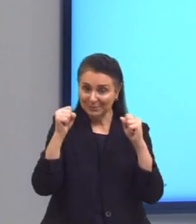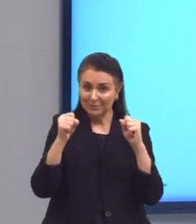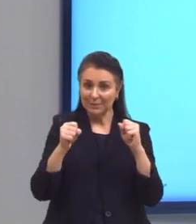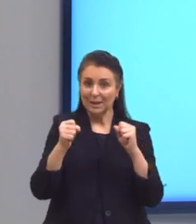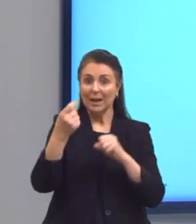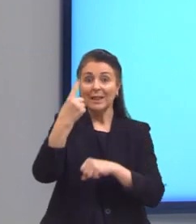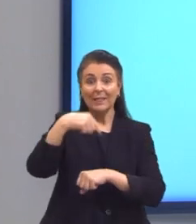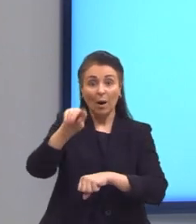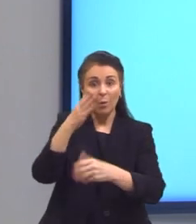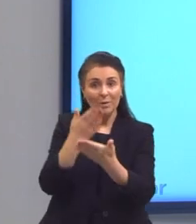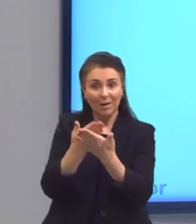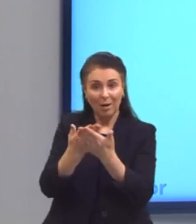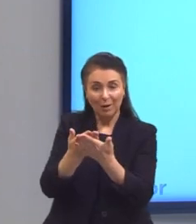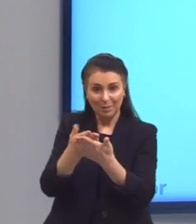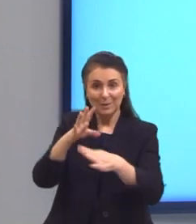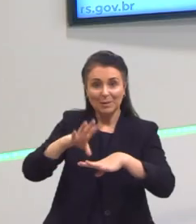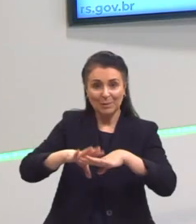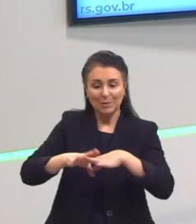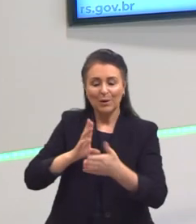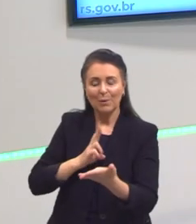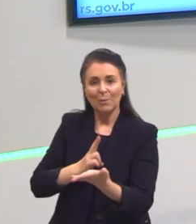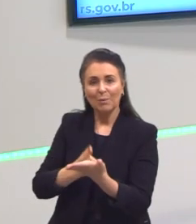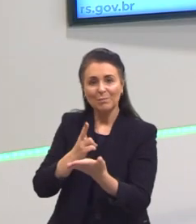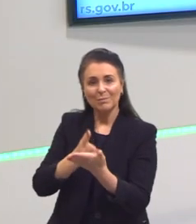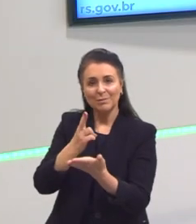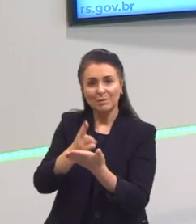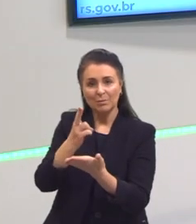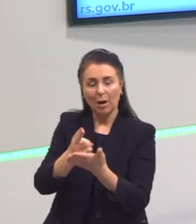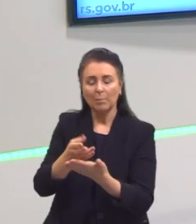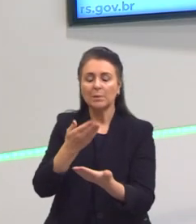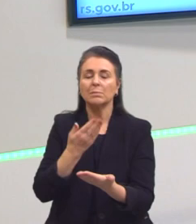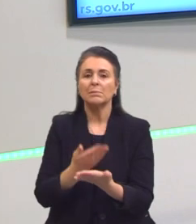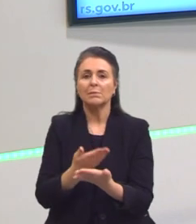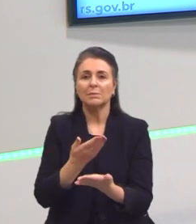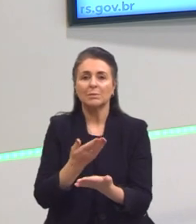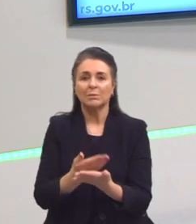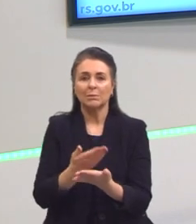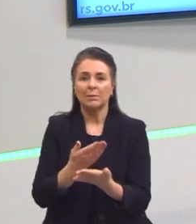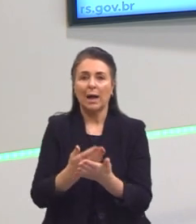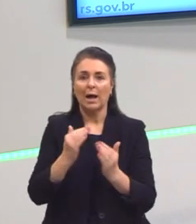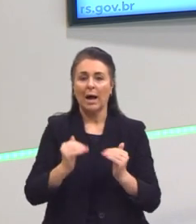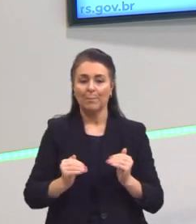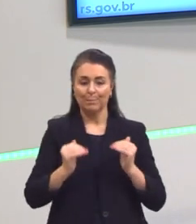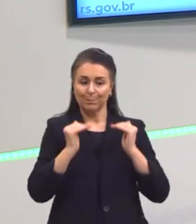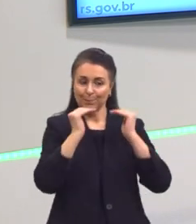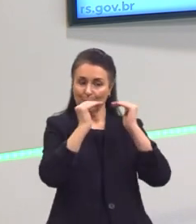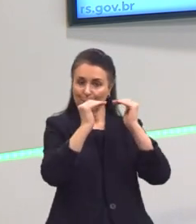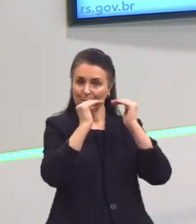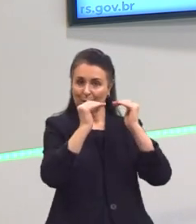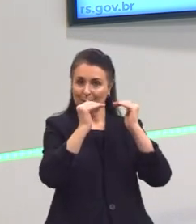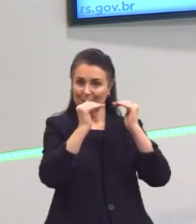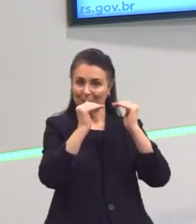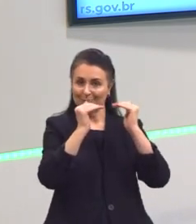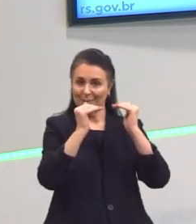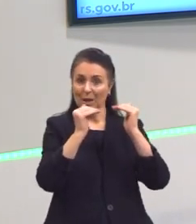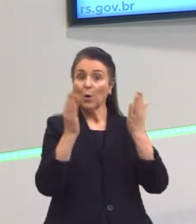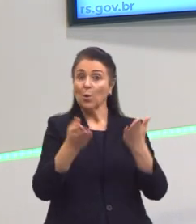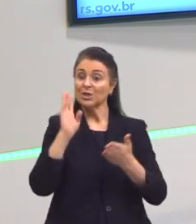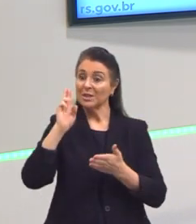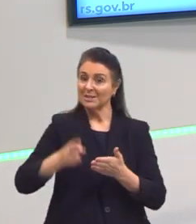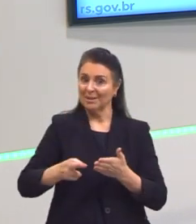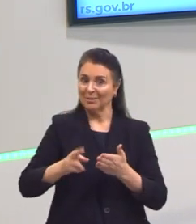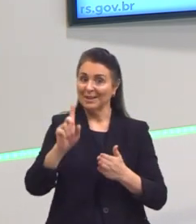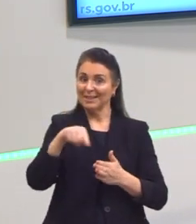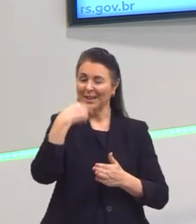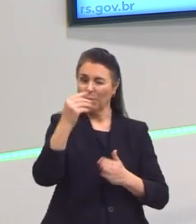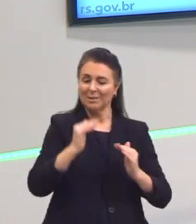Próxima aula, então, nós vamos dar continuidade, mas nós vamos estudar a proporção. Estudamos razão. Próxima aula, a gente